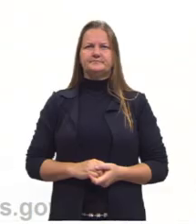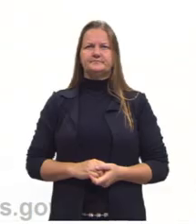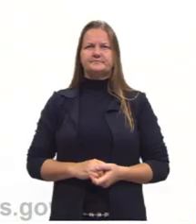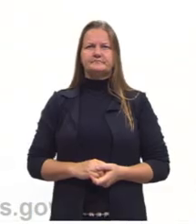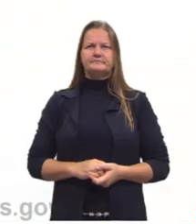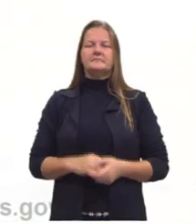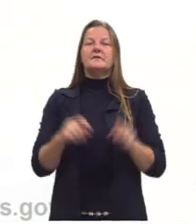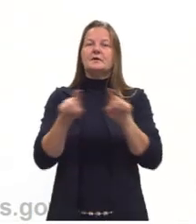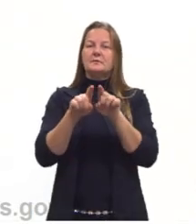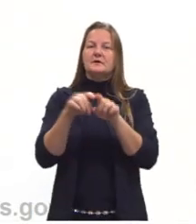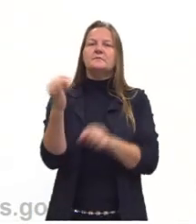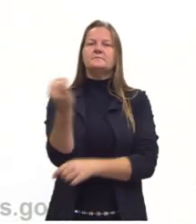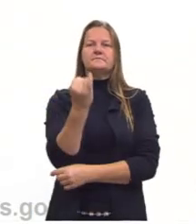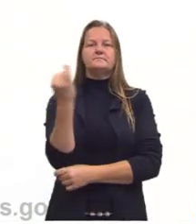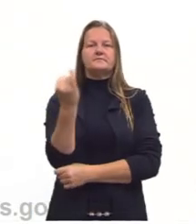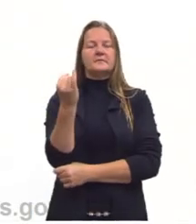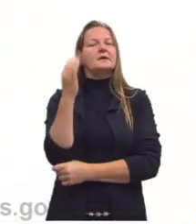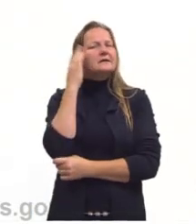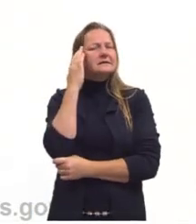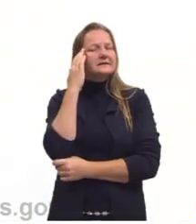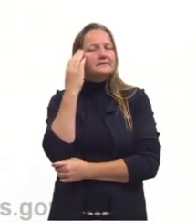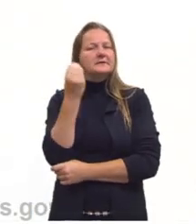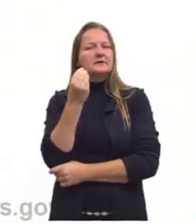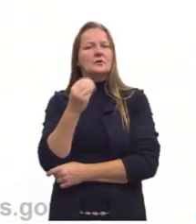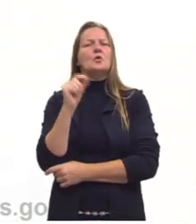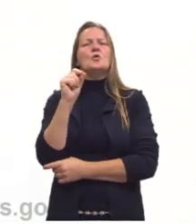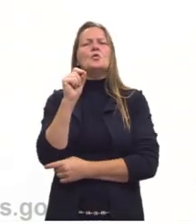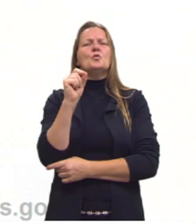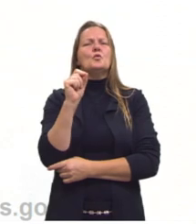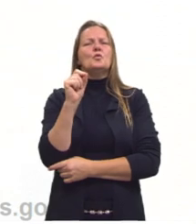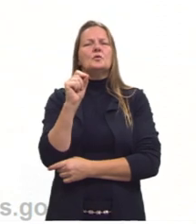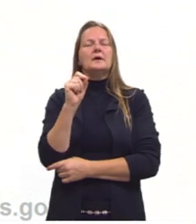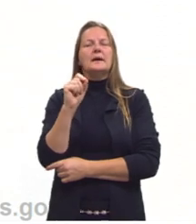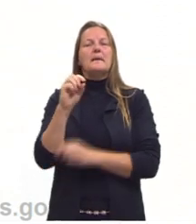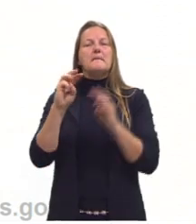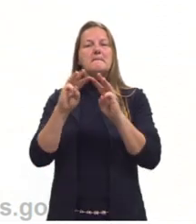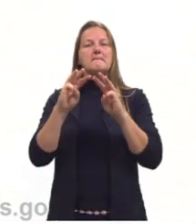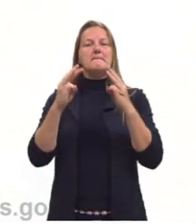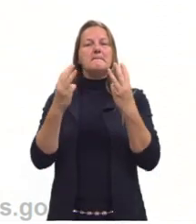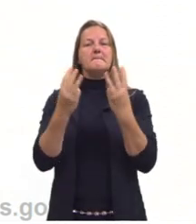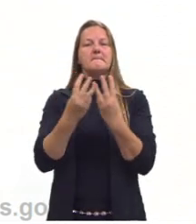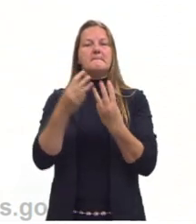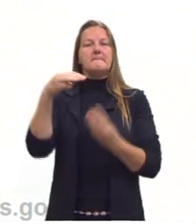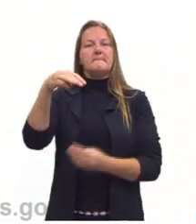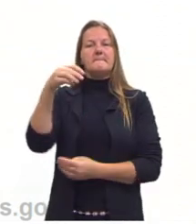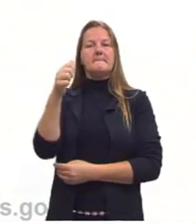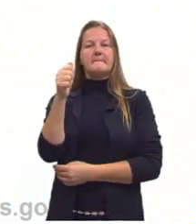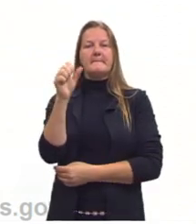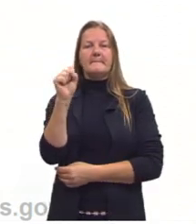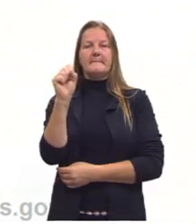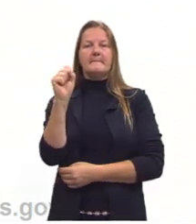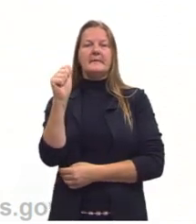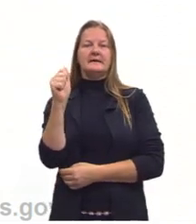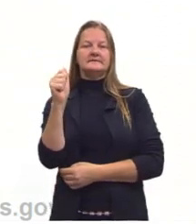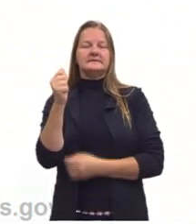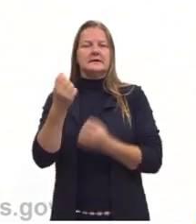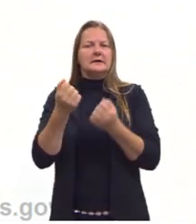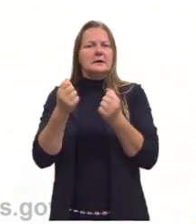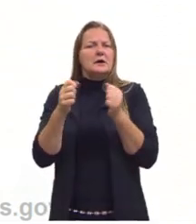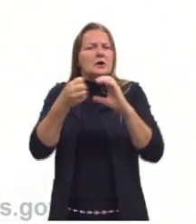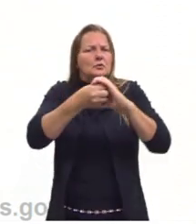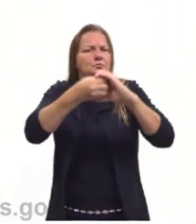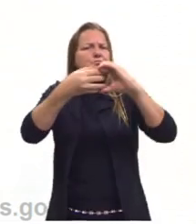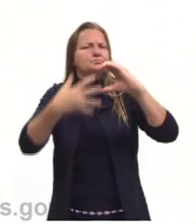outra coisa importante da gente saber é o que é a massa. A massa é uma das propriedades